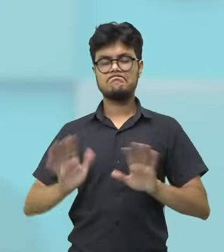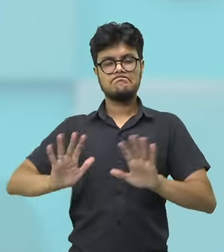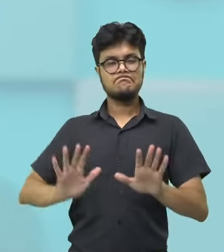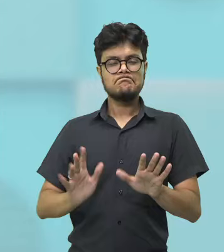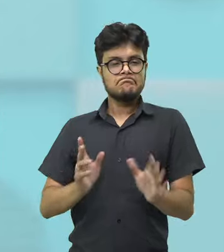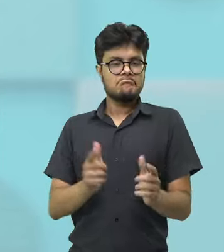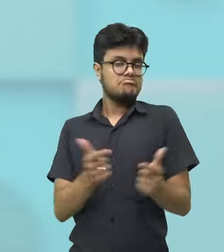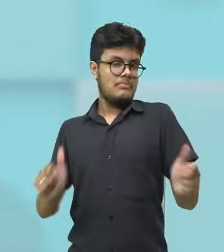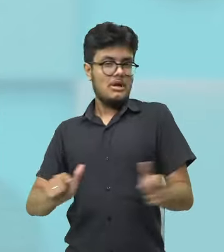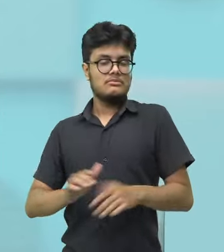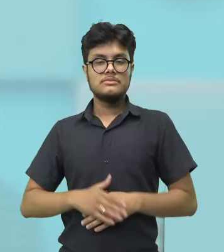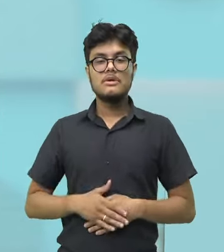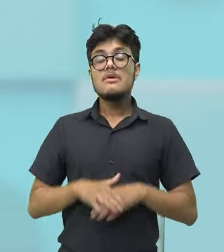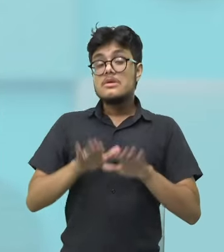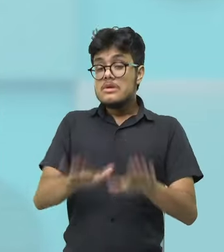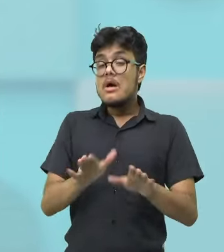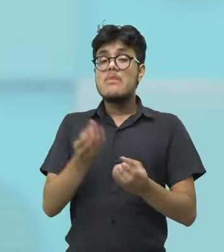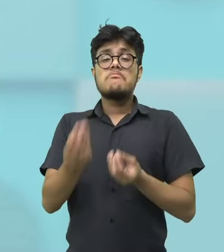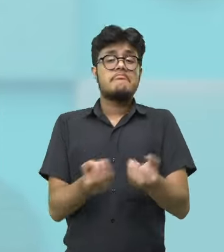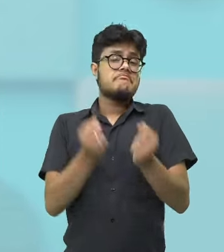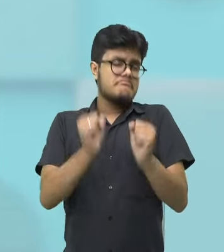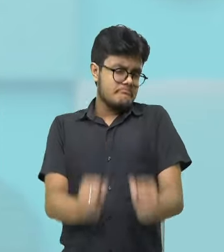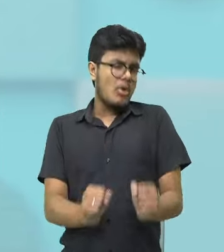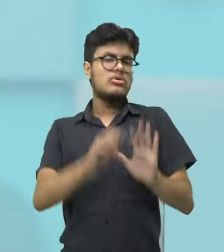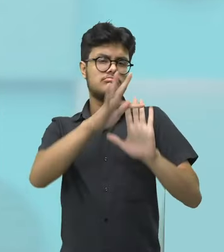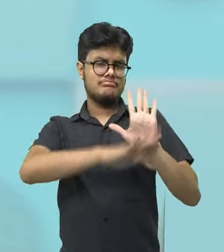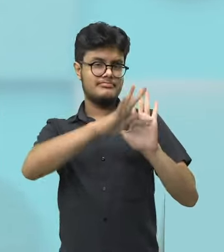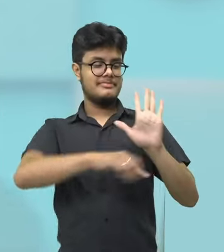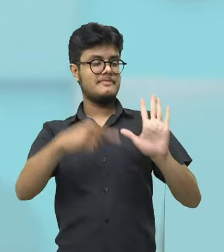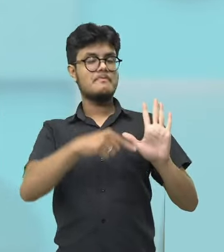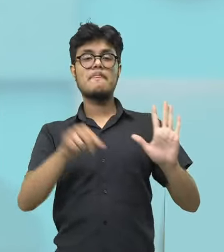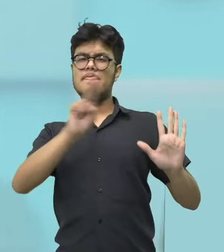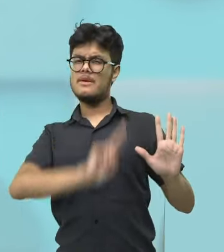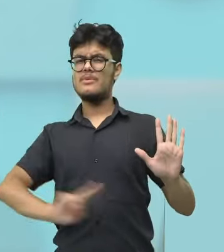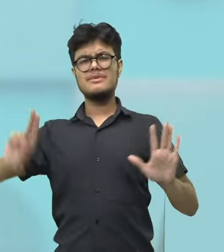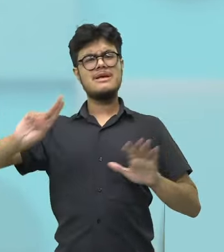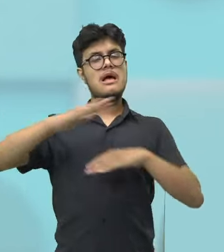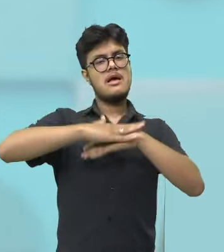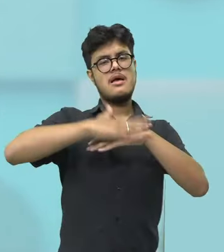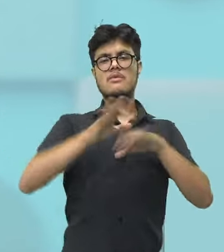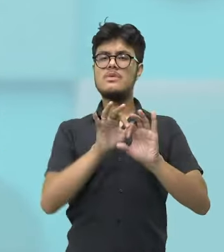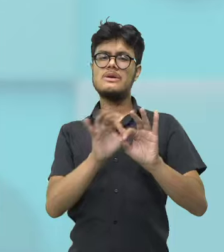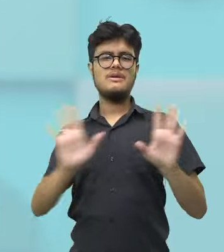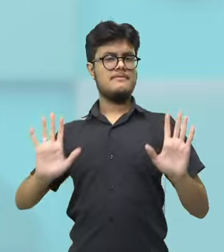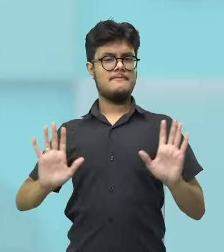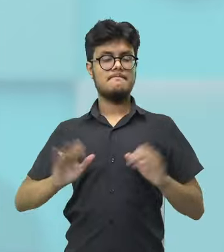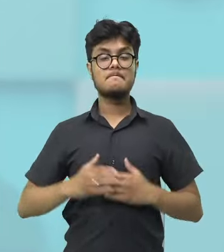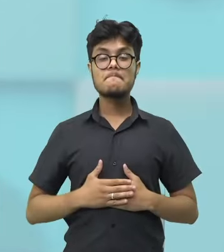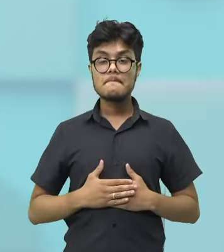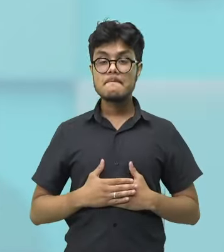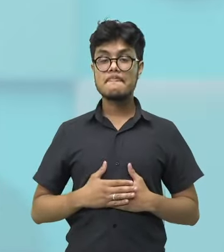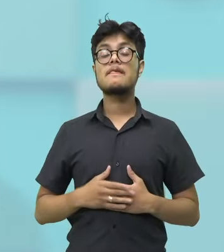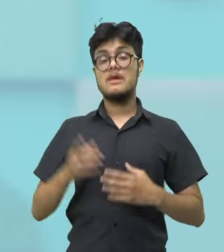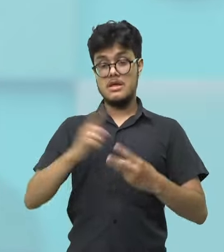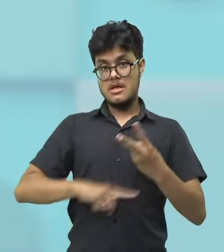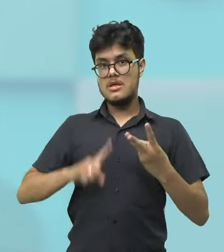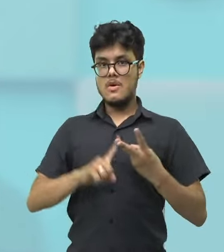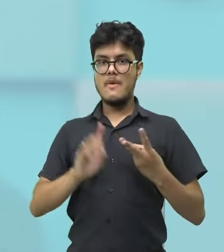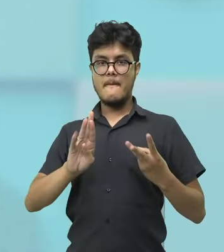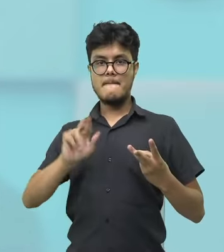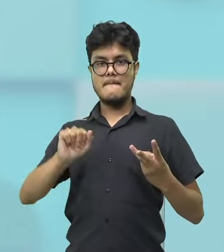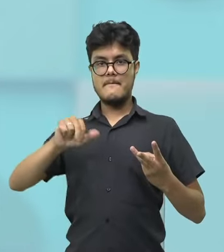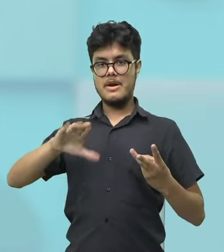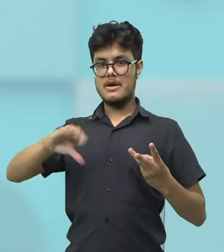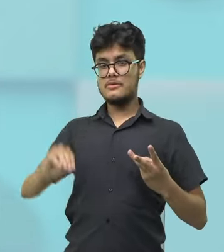rima. Então, vejam como eu posso esquematizar o meu poema. E aí, lá nos versos brancos, ele não